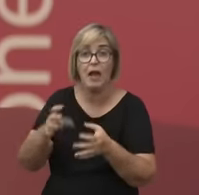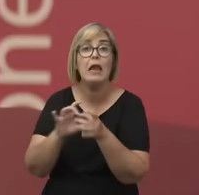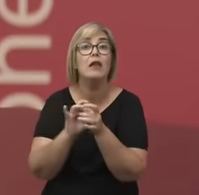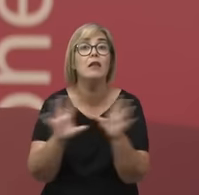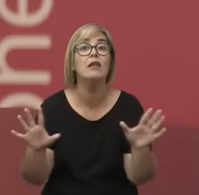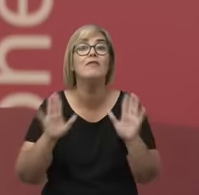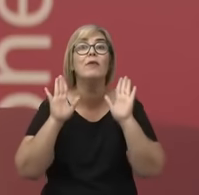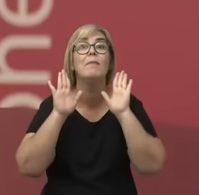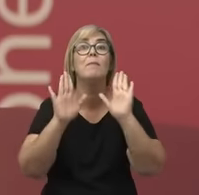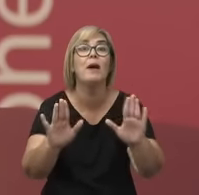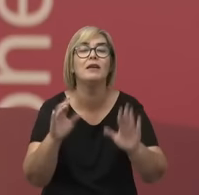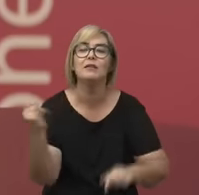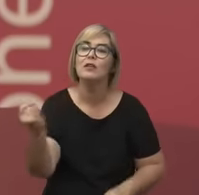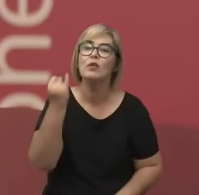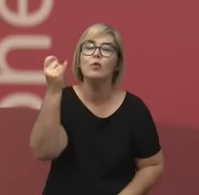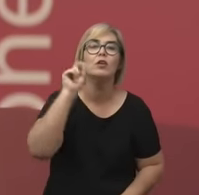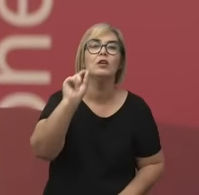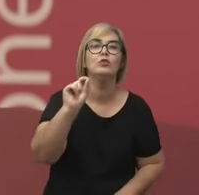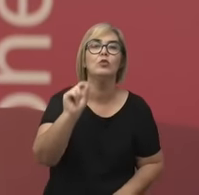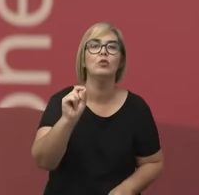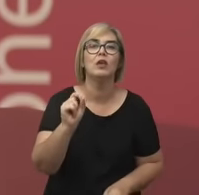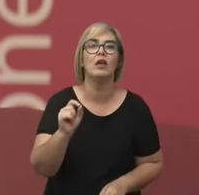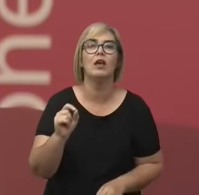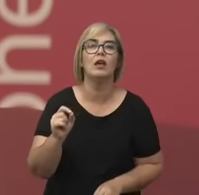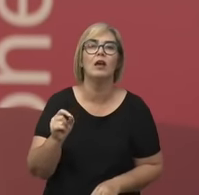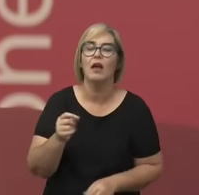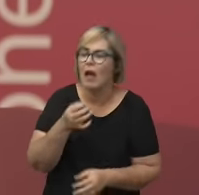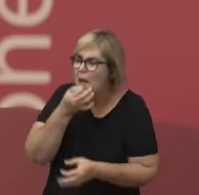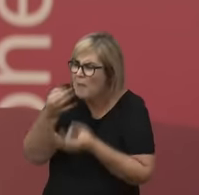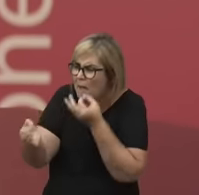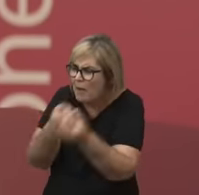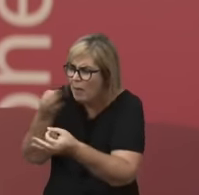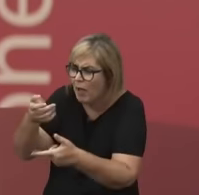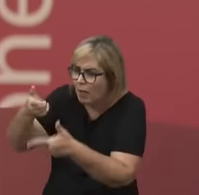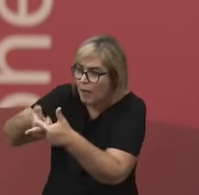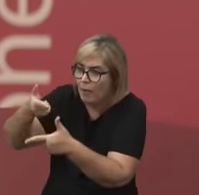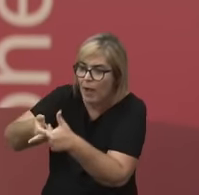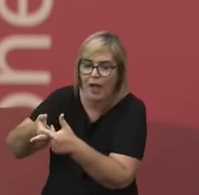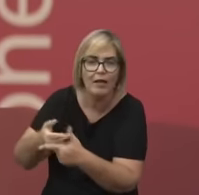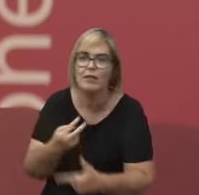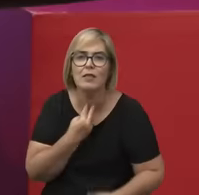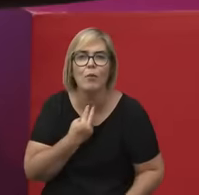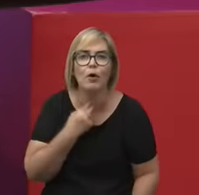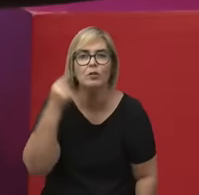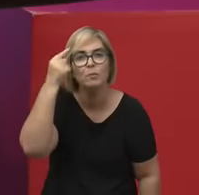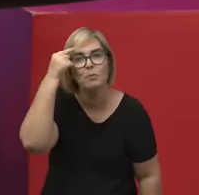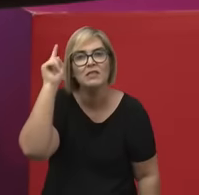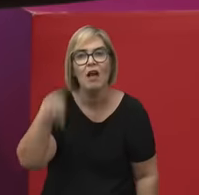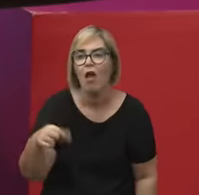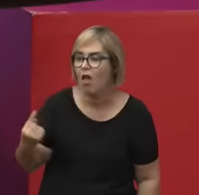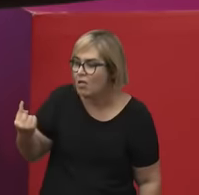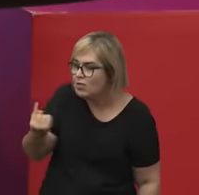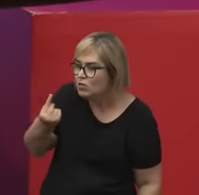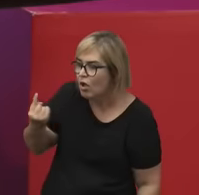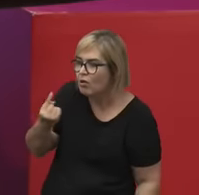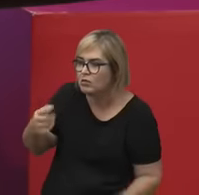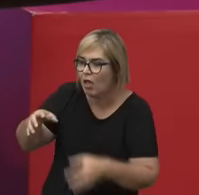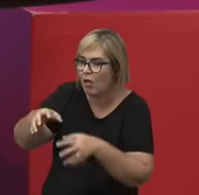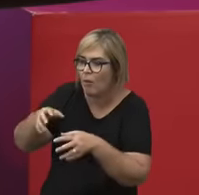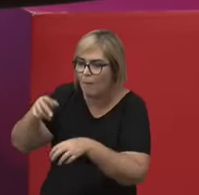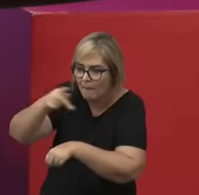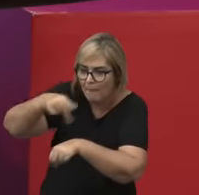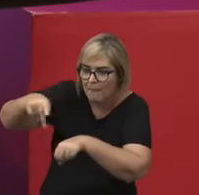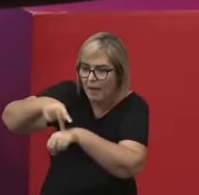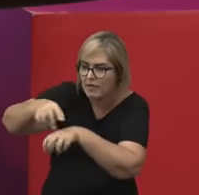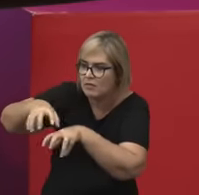assim, o efeito dessa crítica não pode ser um isolamento, um isolamento das nações, um isolamento das